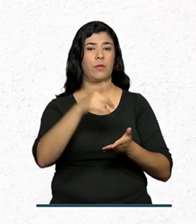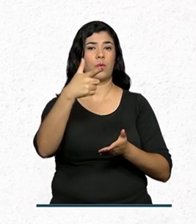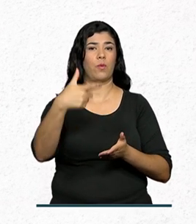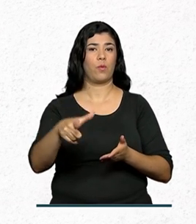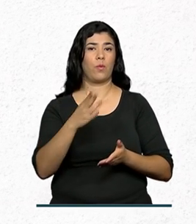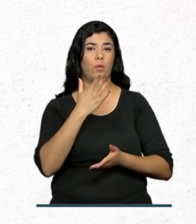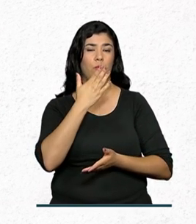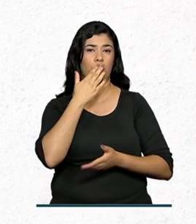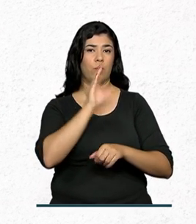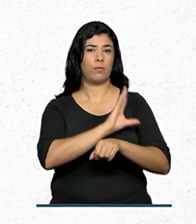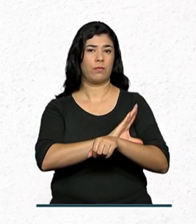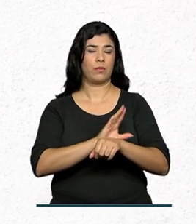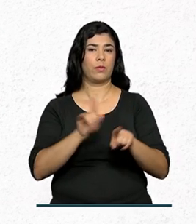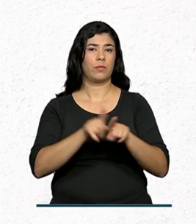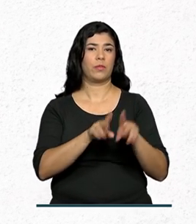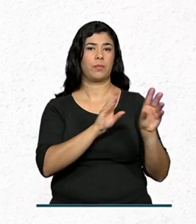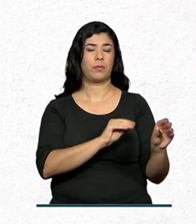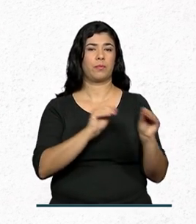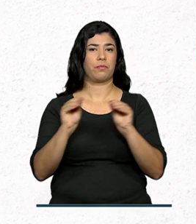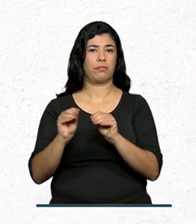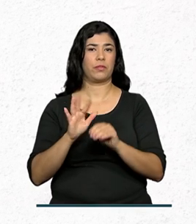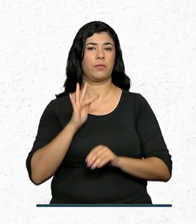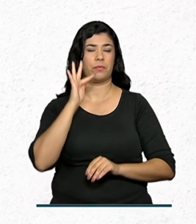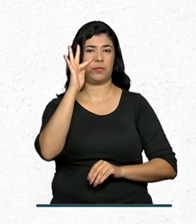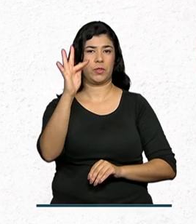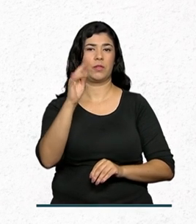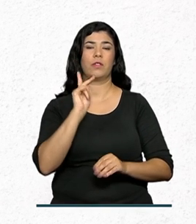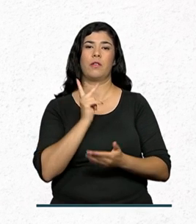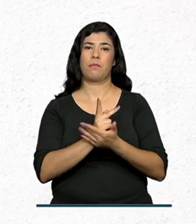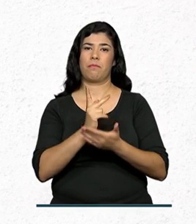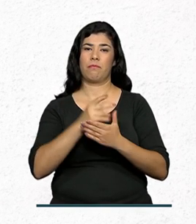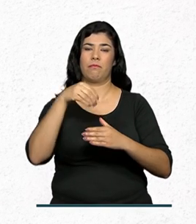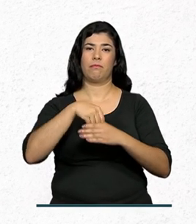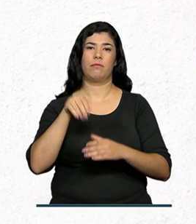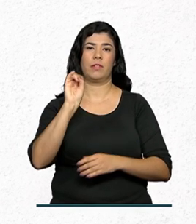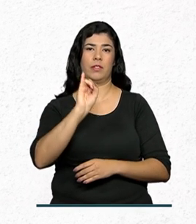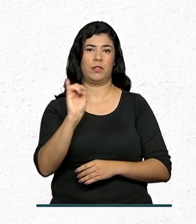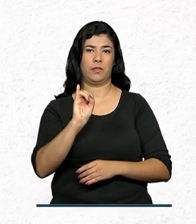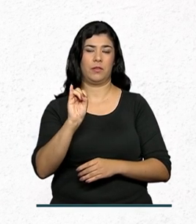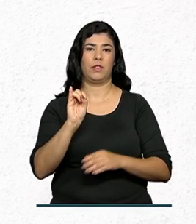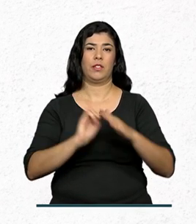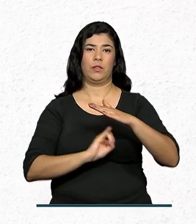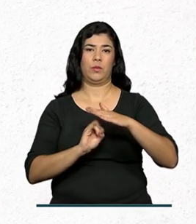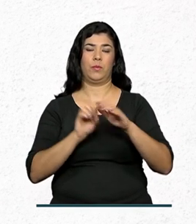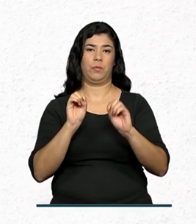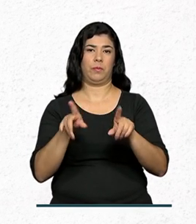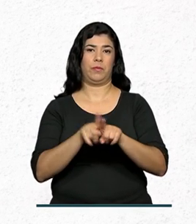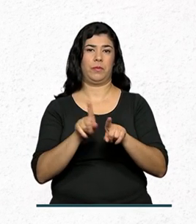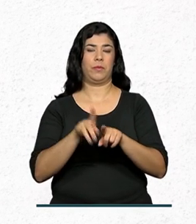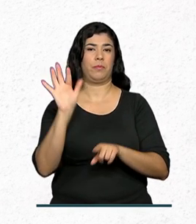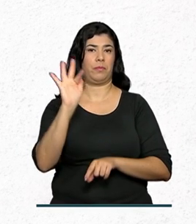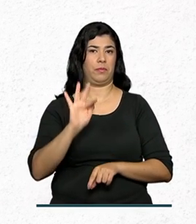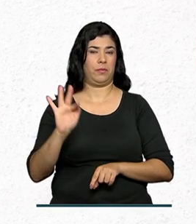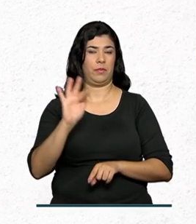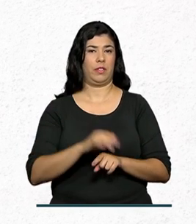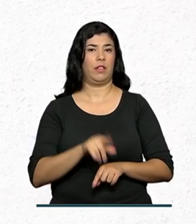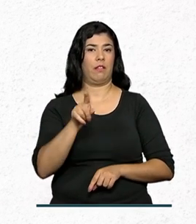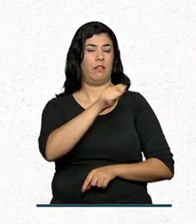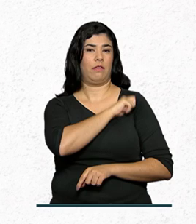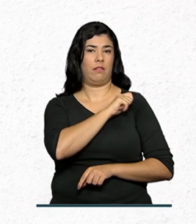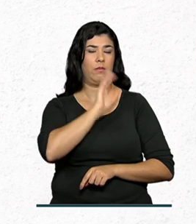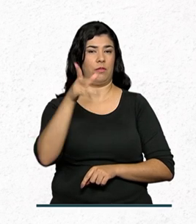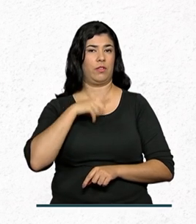curso diário a fim e se transferir posteriormente, desde que seja dentro da mesma instituição de ensino. Esses estudantes,